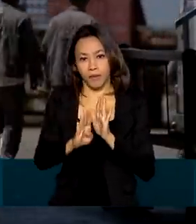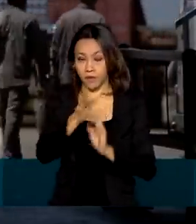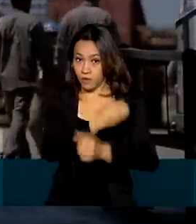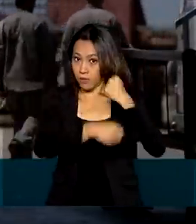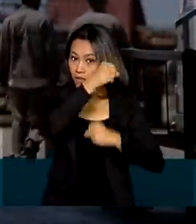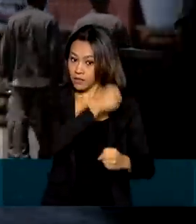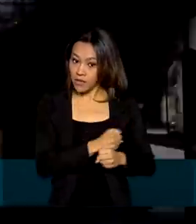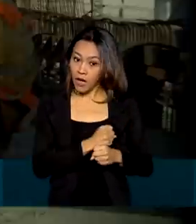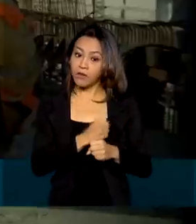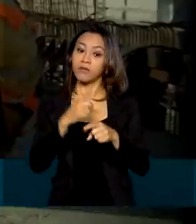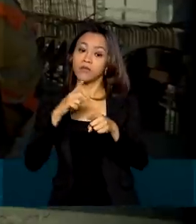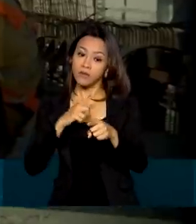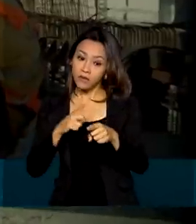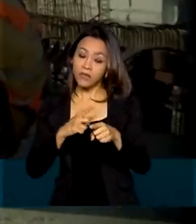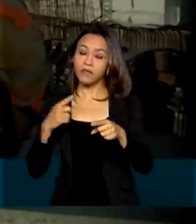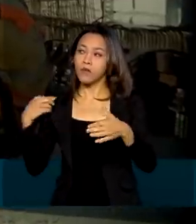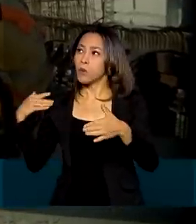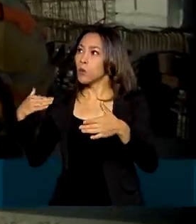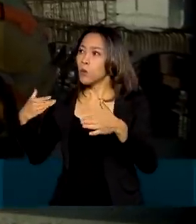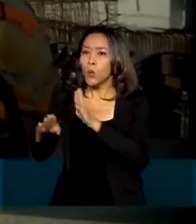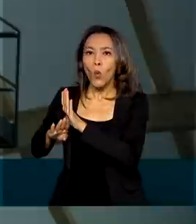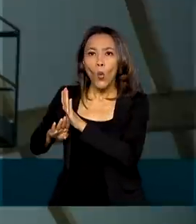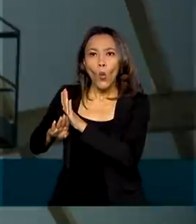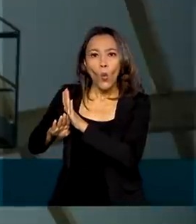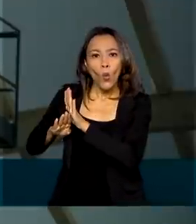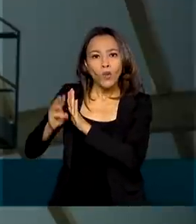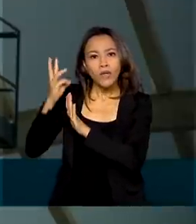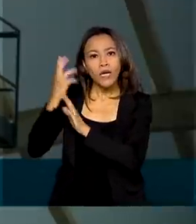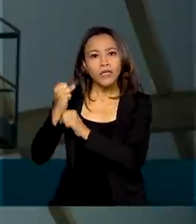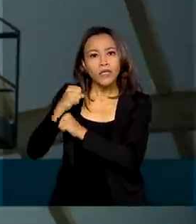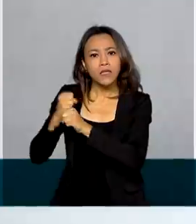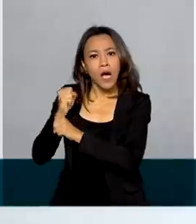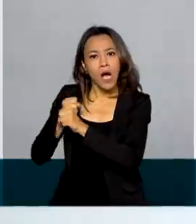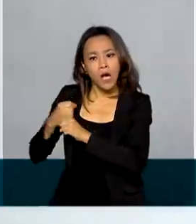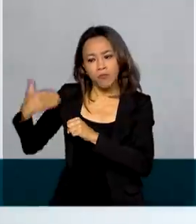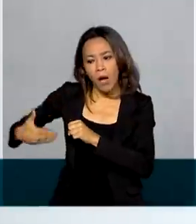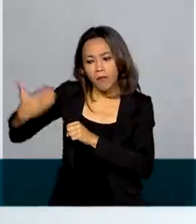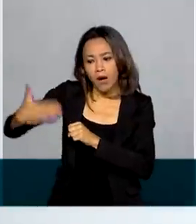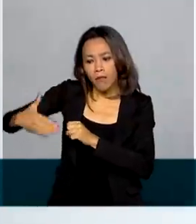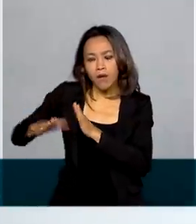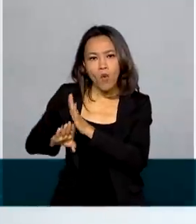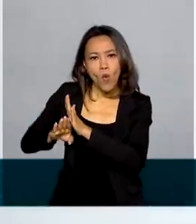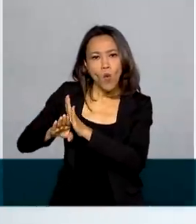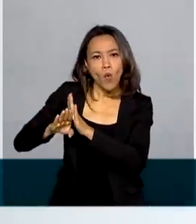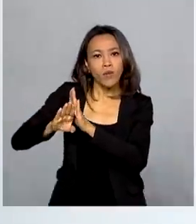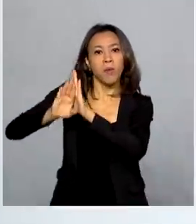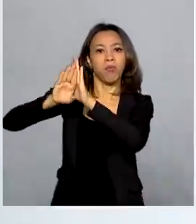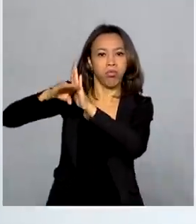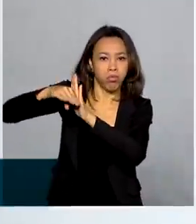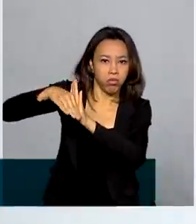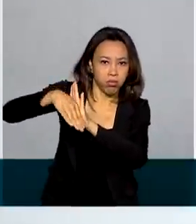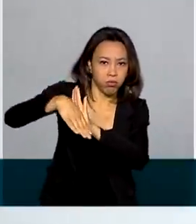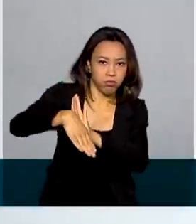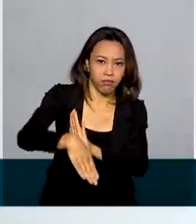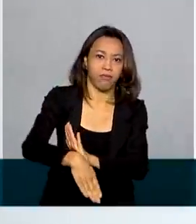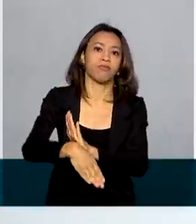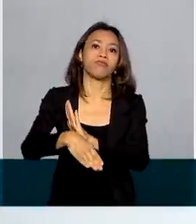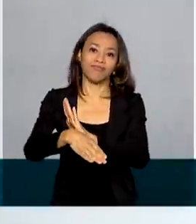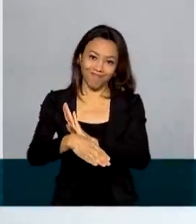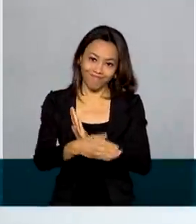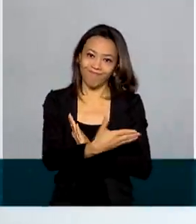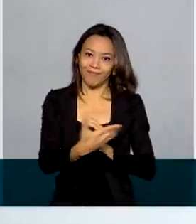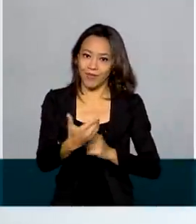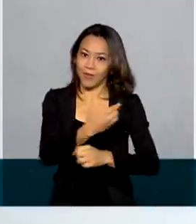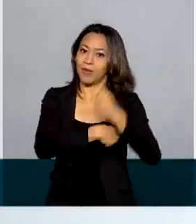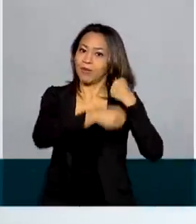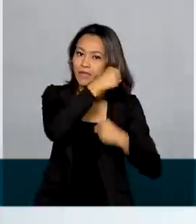interrompendo uma trajetória de três anos seguidos de crescimento. Comparando com o período pré-pandemia, o último trimestre de